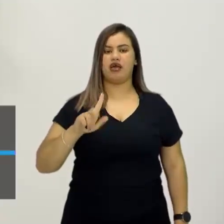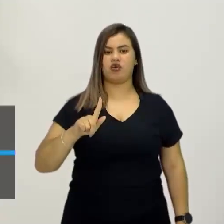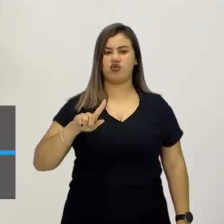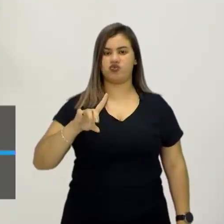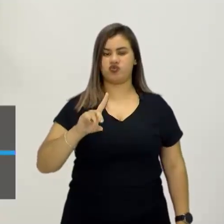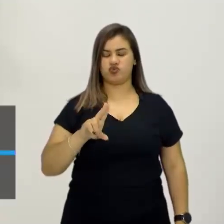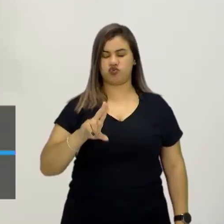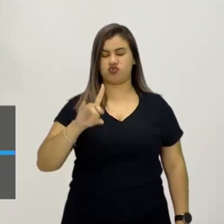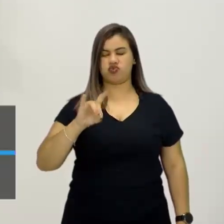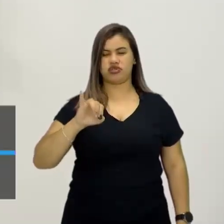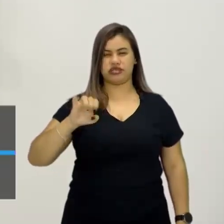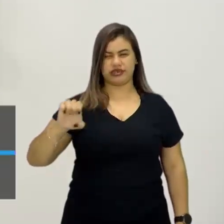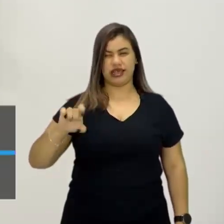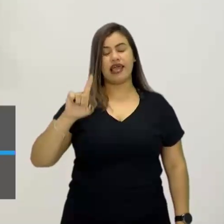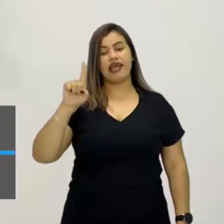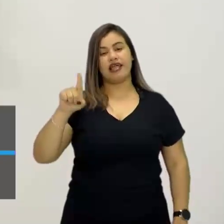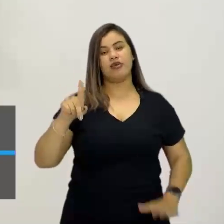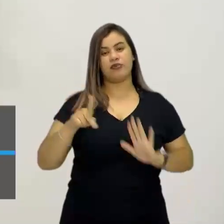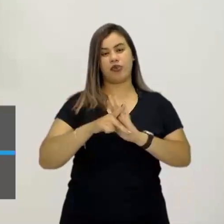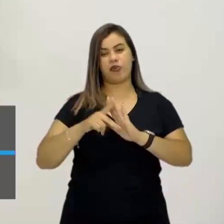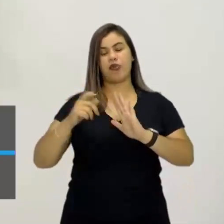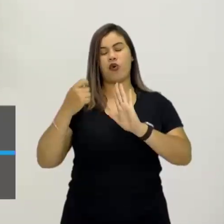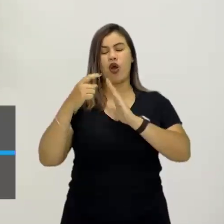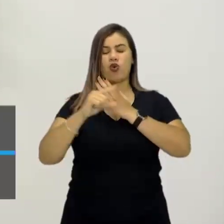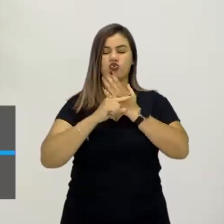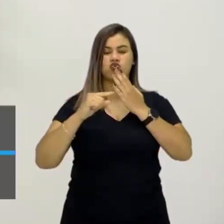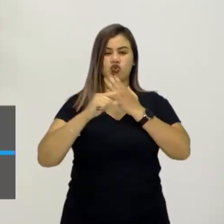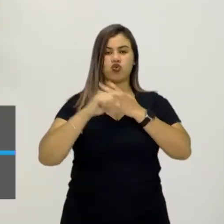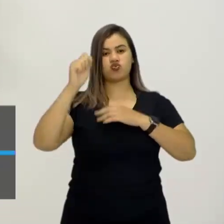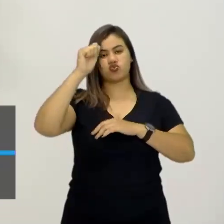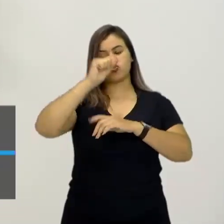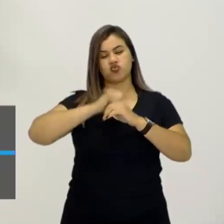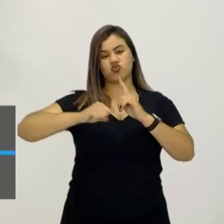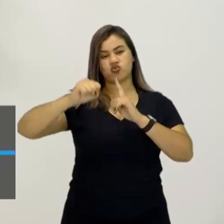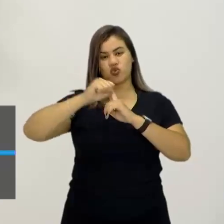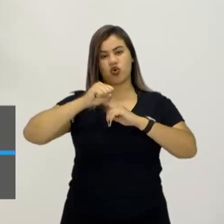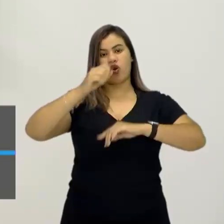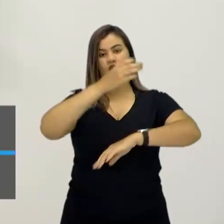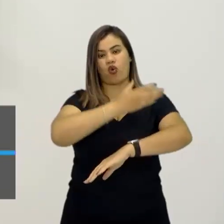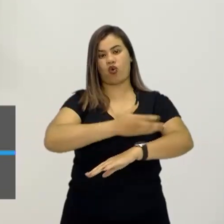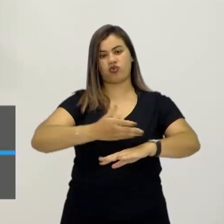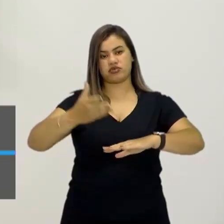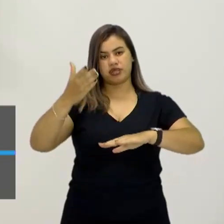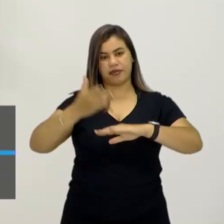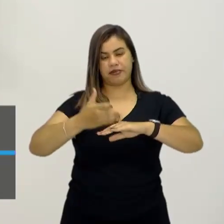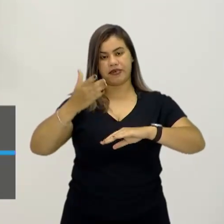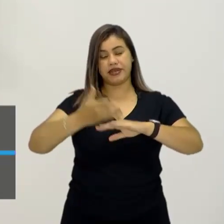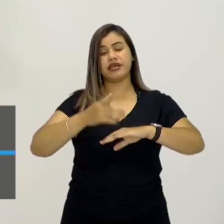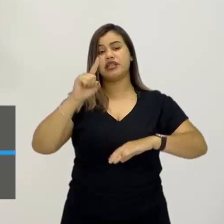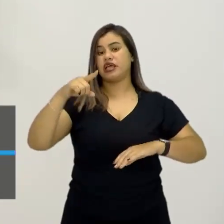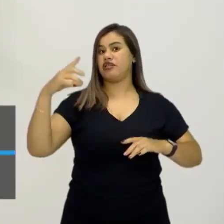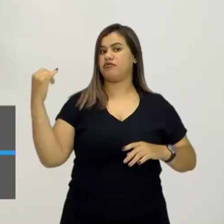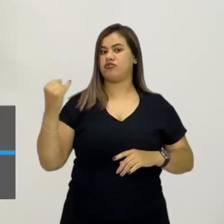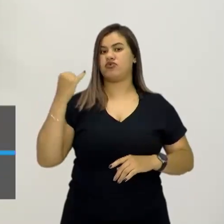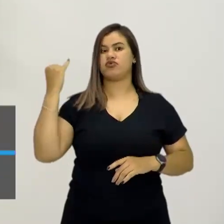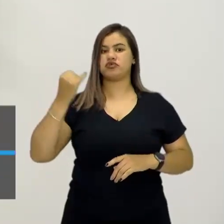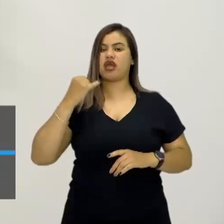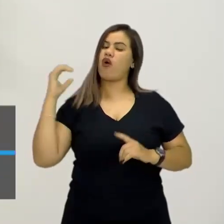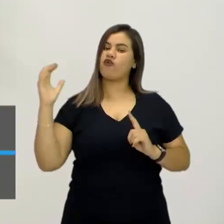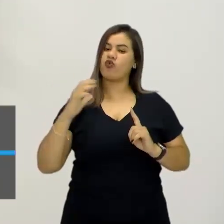autor de sociologia contemporâneo, ele é muito importante, ele tem influenciado muitos